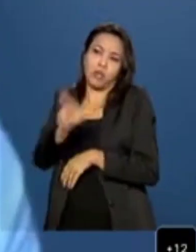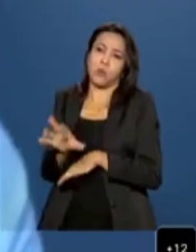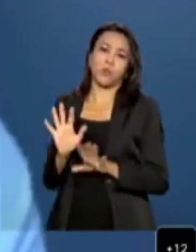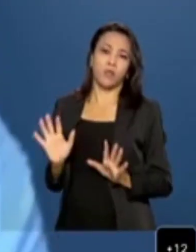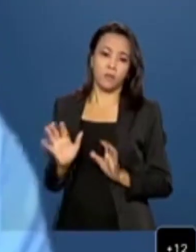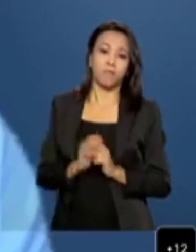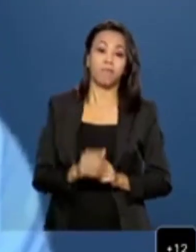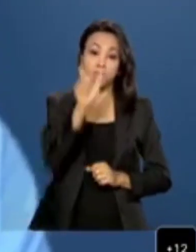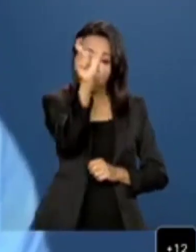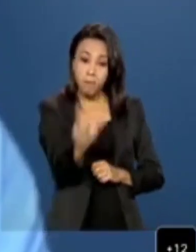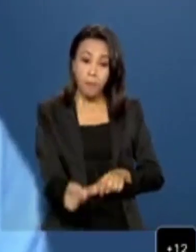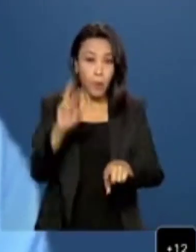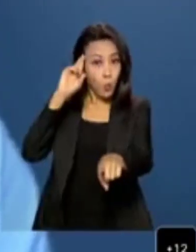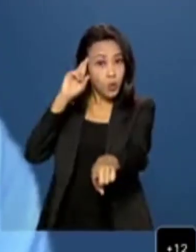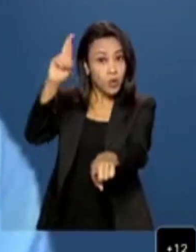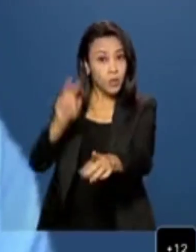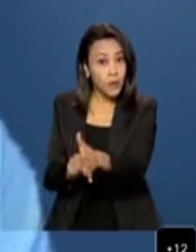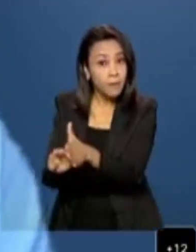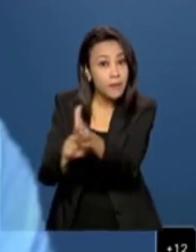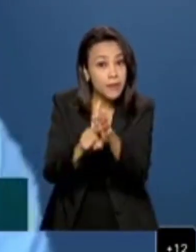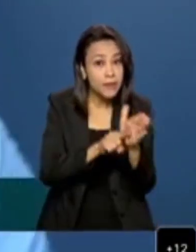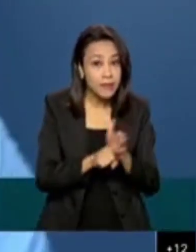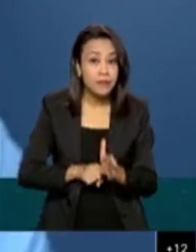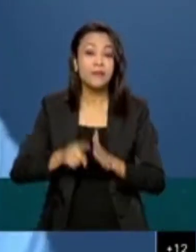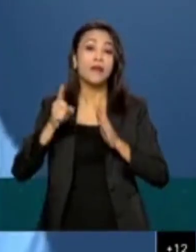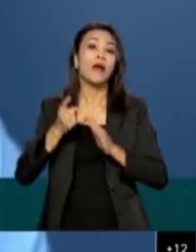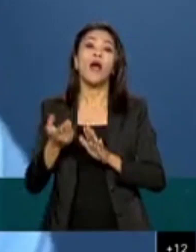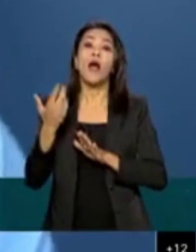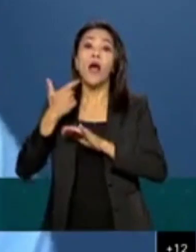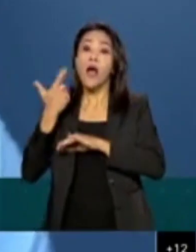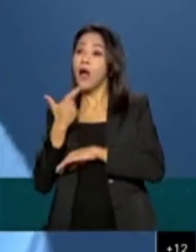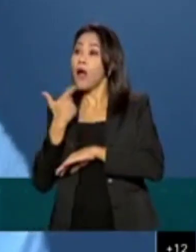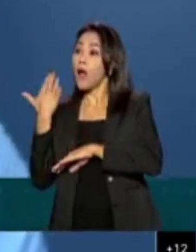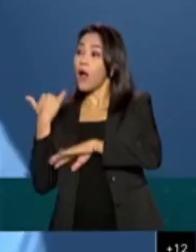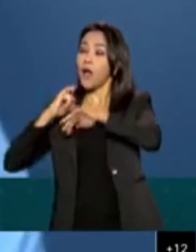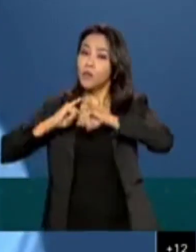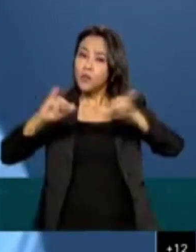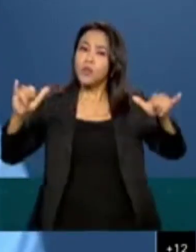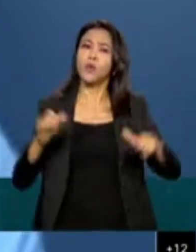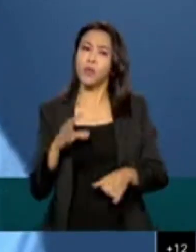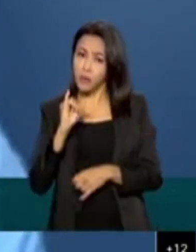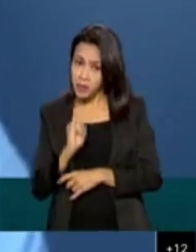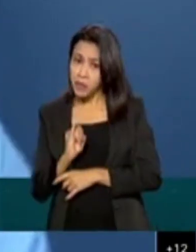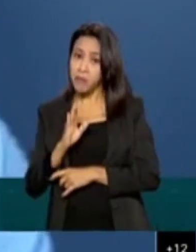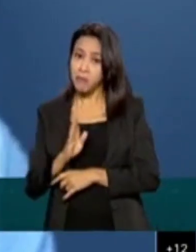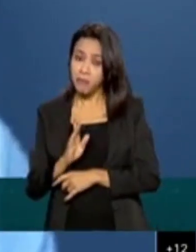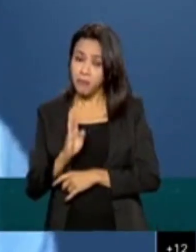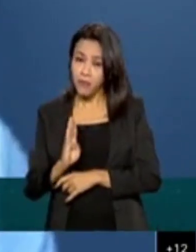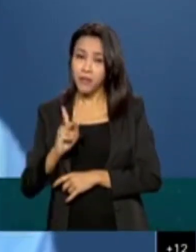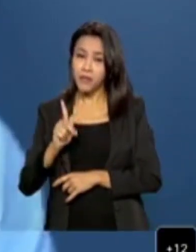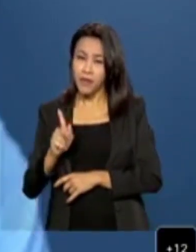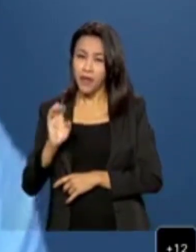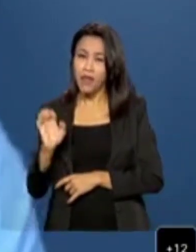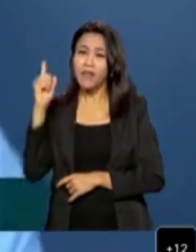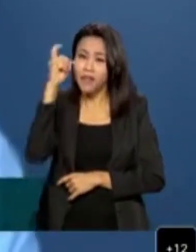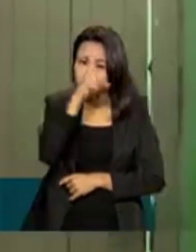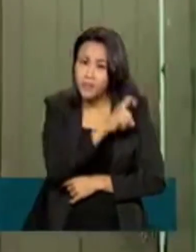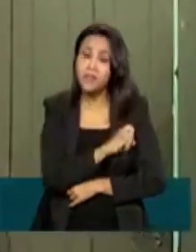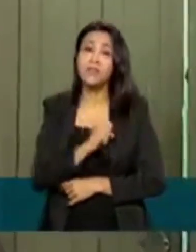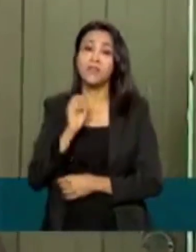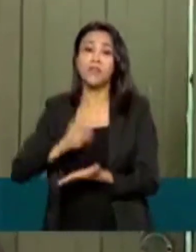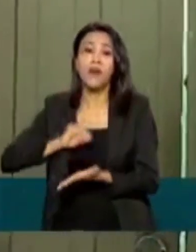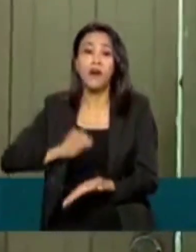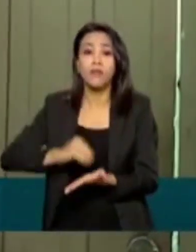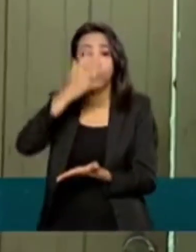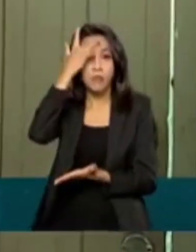O diretor de pesquisa, Simar Azeredo, anunciou que o IBGE vem enfrentando dificuldades relativas à falta de pessoal